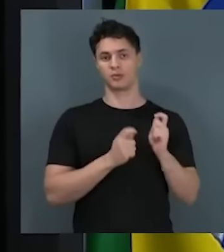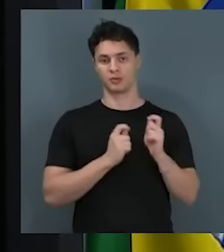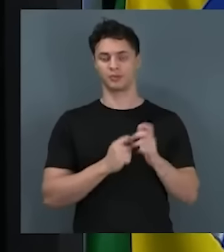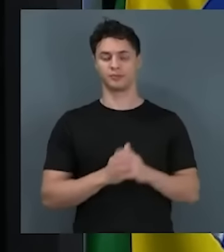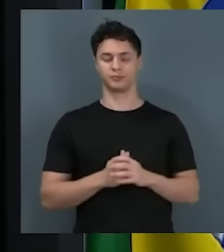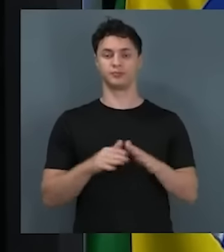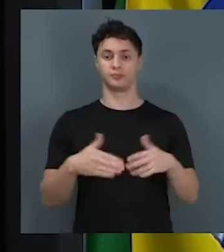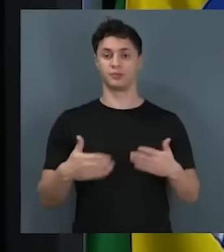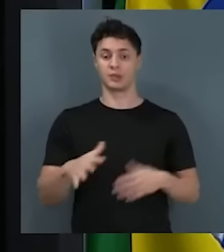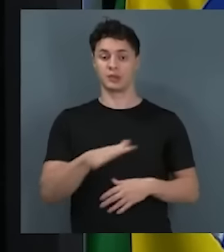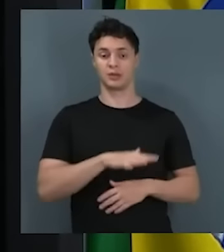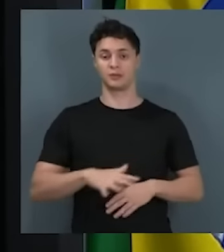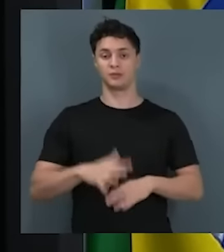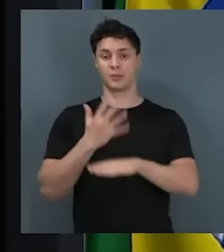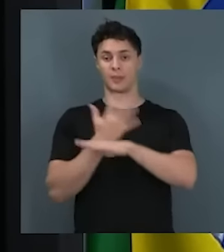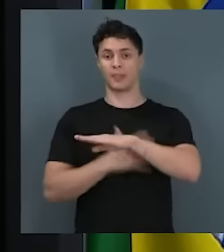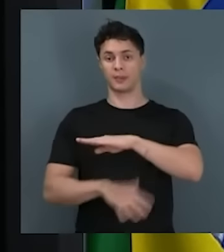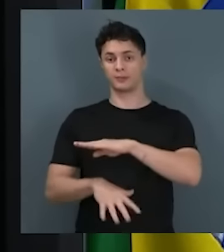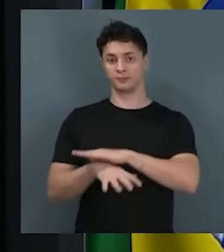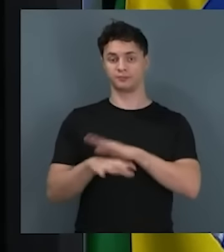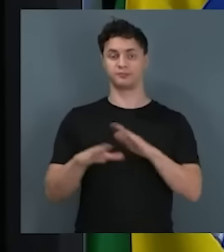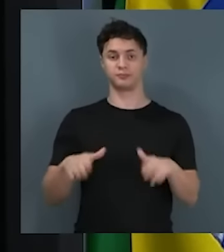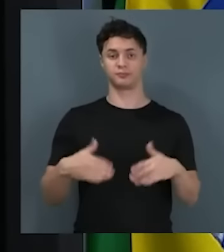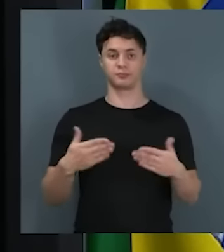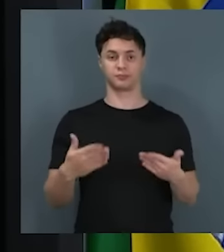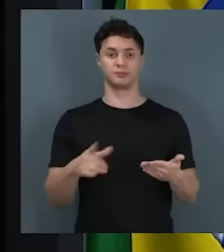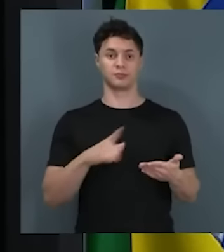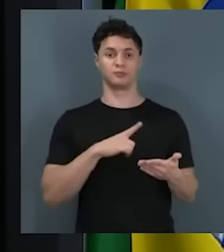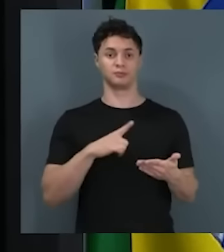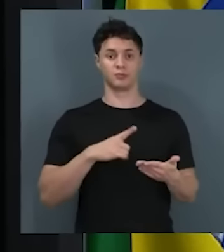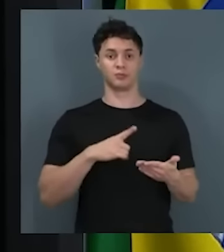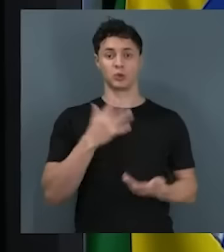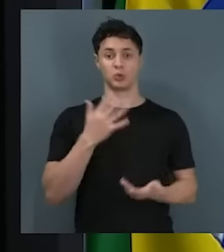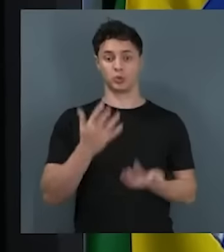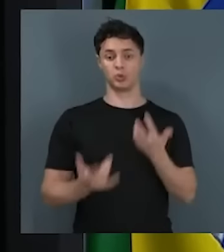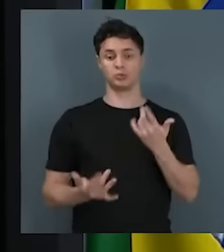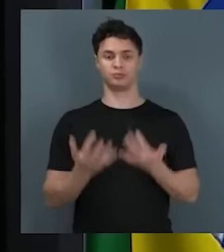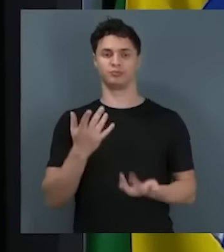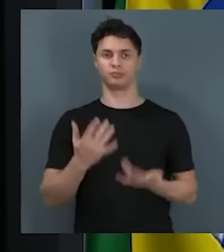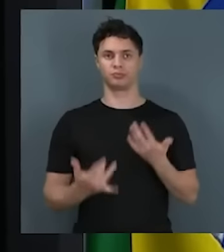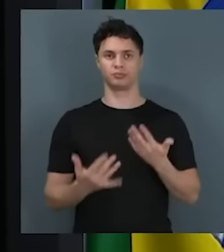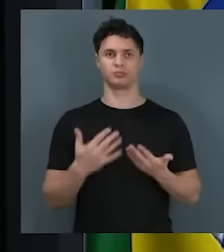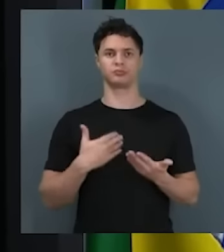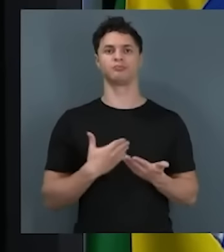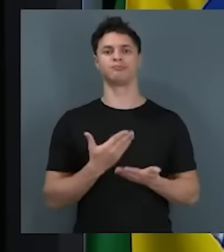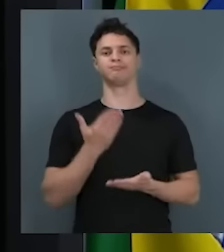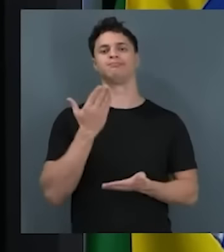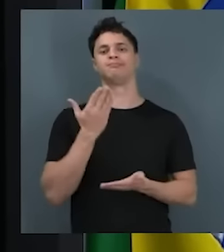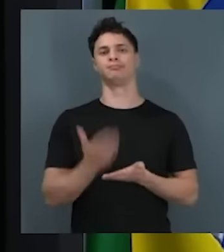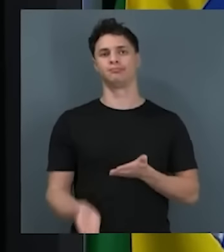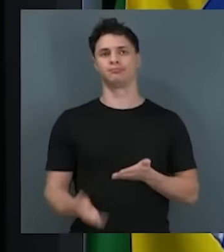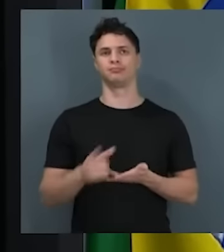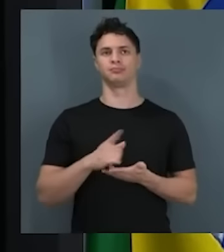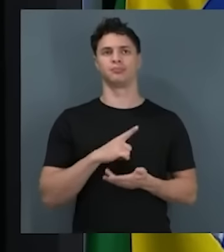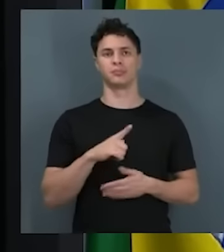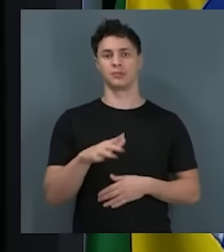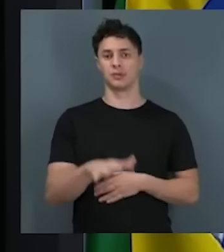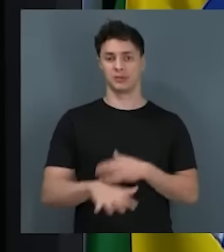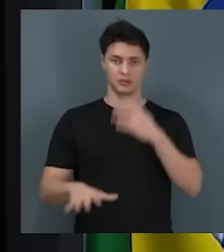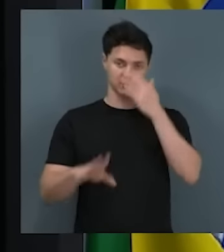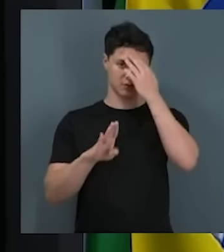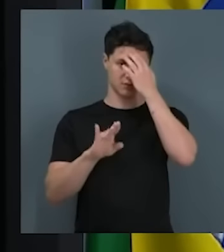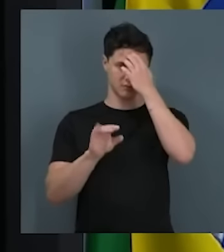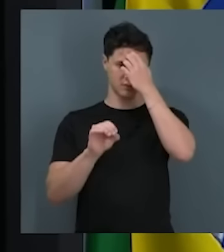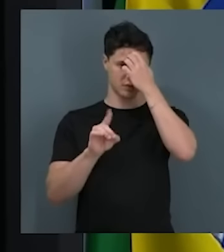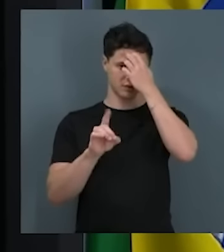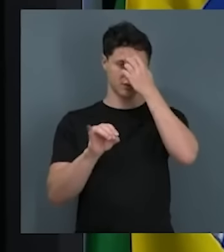Para o meio ambiente, o uso destrutivo do fogo acarreta uma perda imensurável de biodiversidade